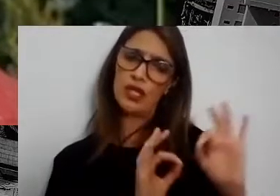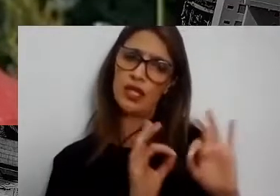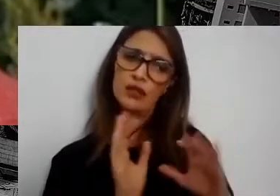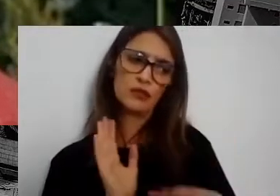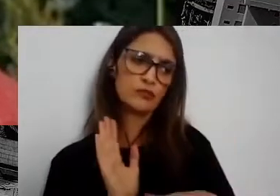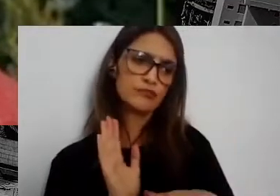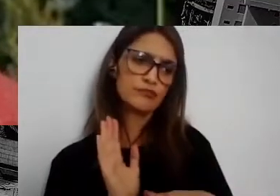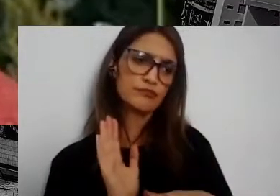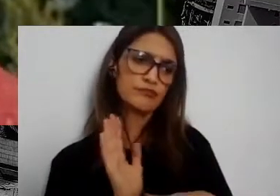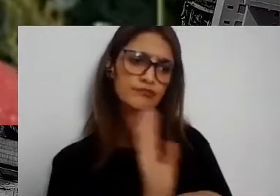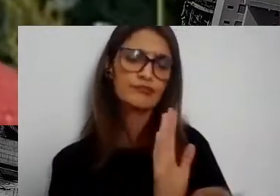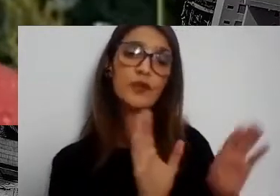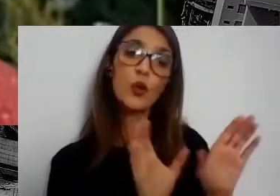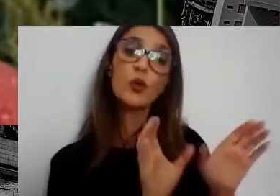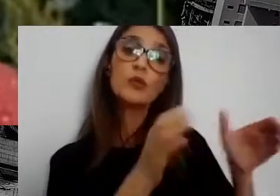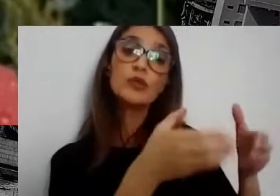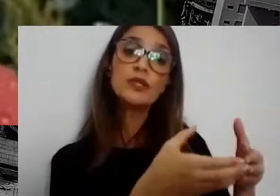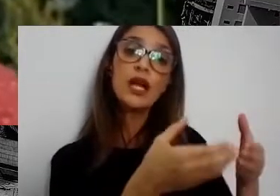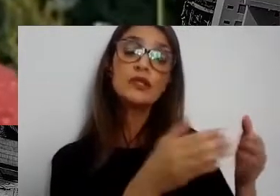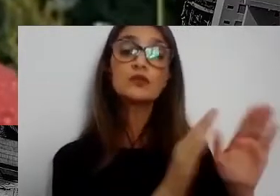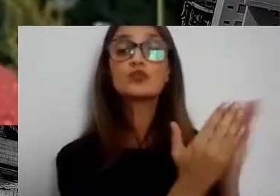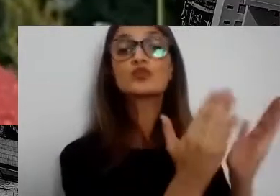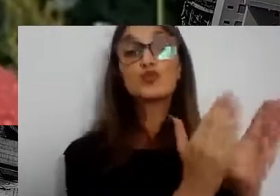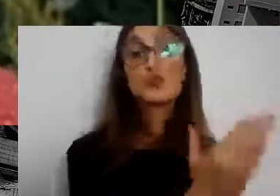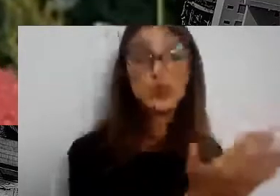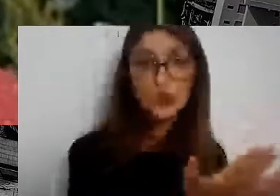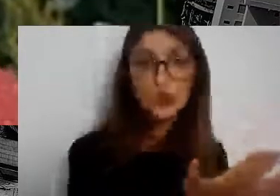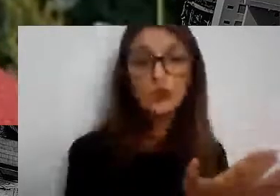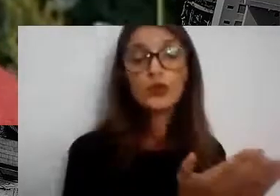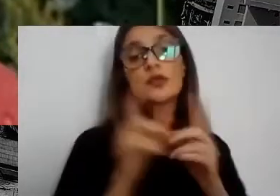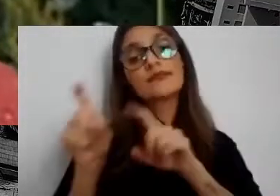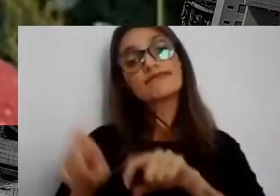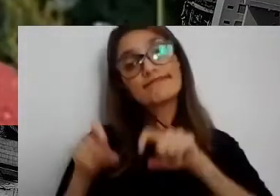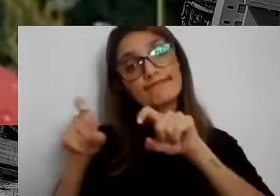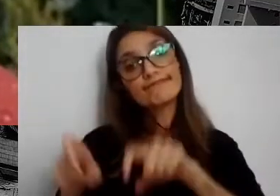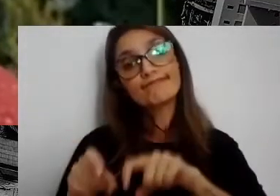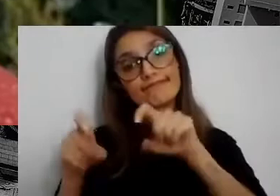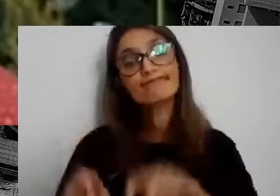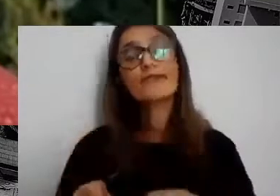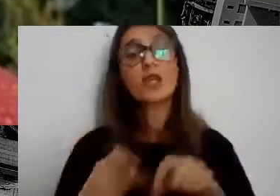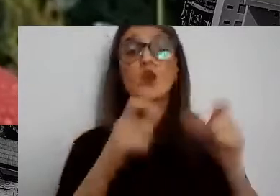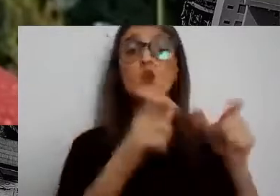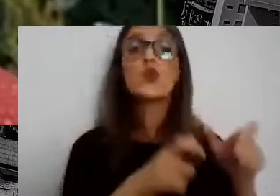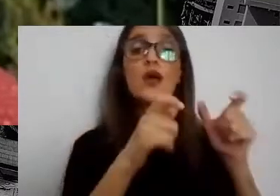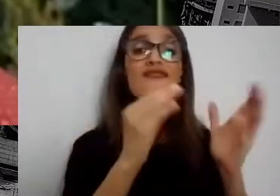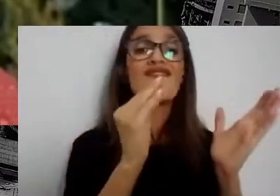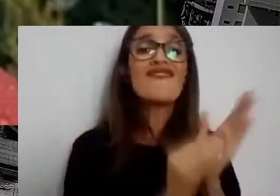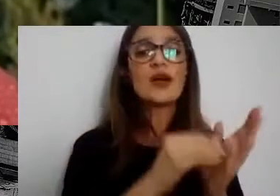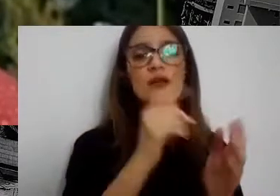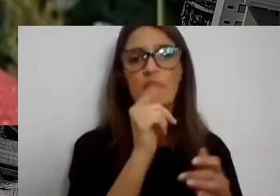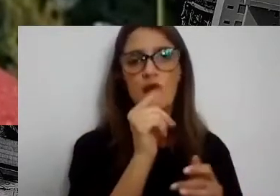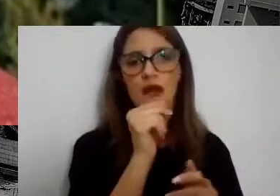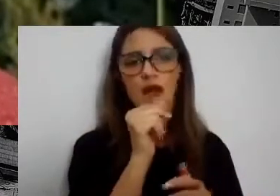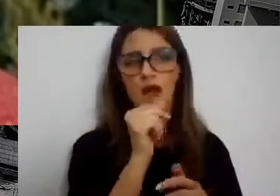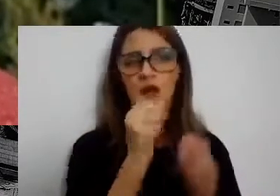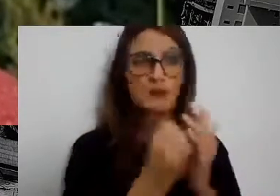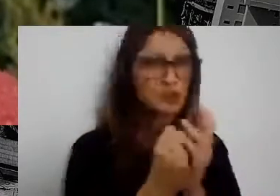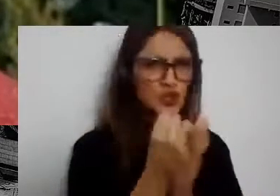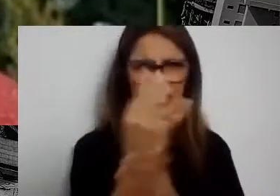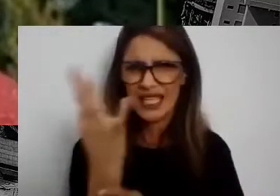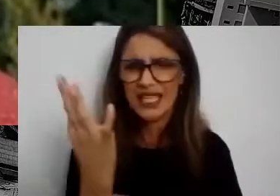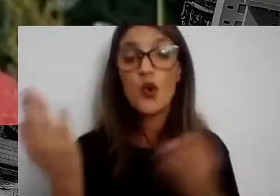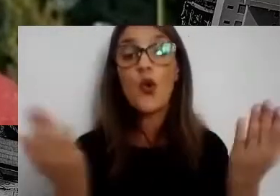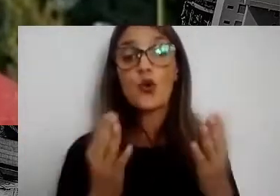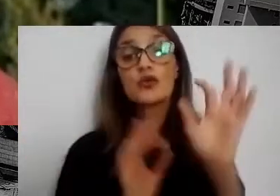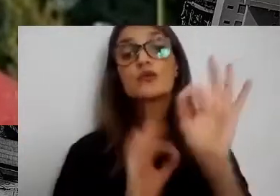em áreas rurais, em zonas de alta escassez hídrica. Falando de números, hoje já tem projetos